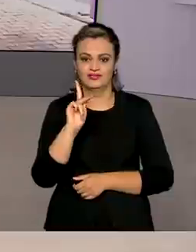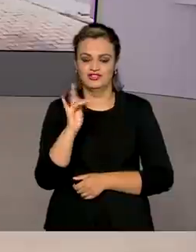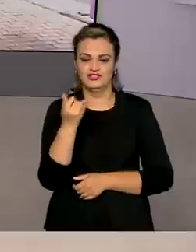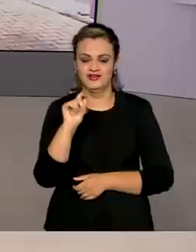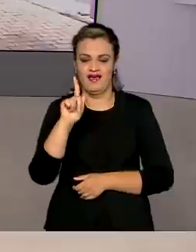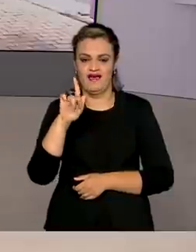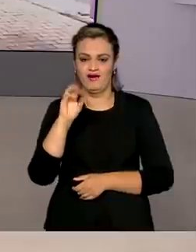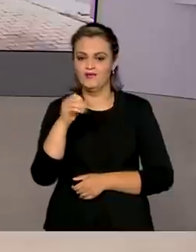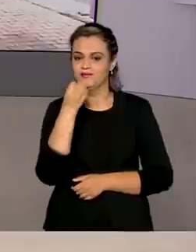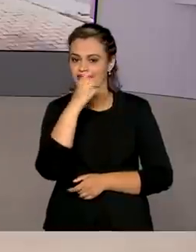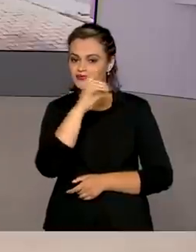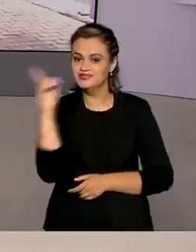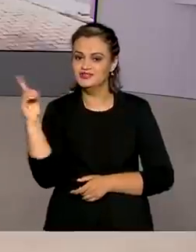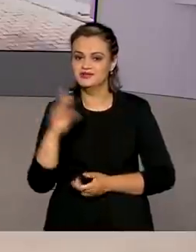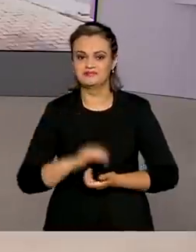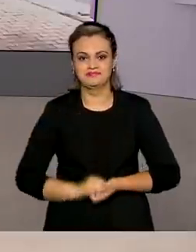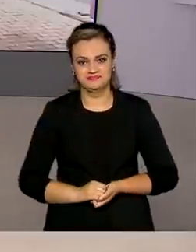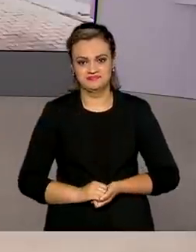Tiago, bom dia pra você.